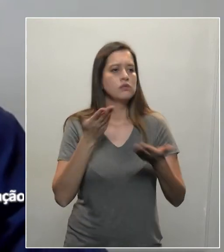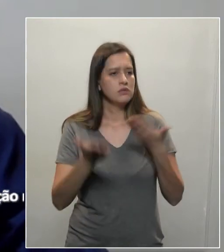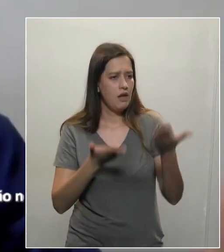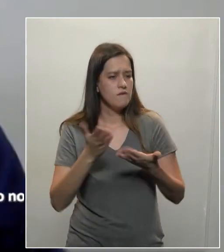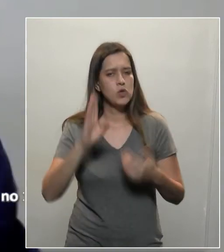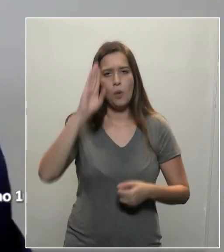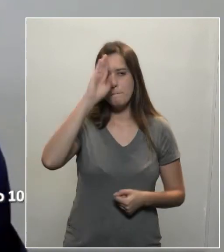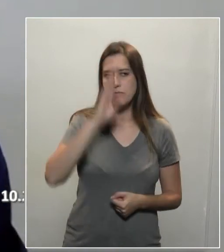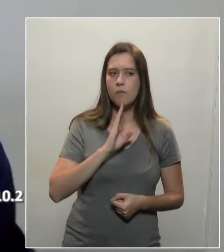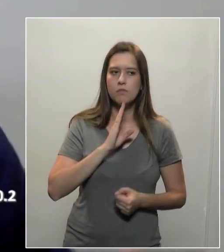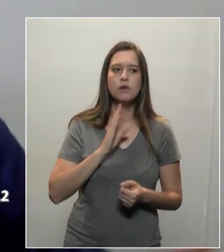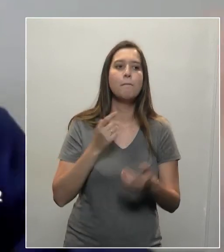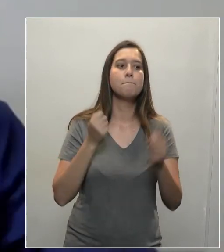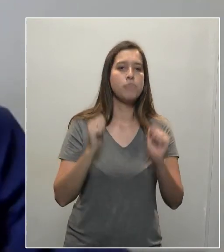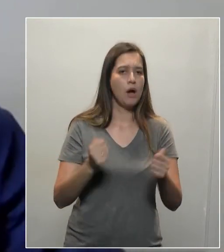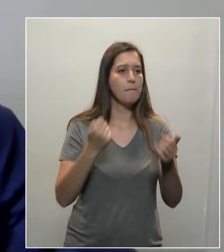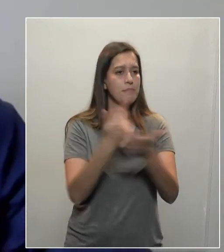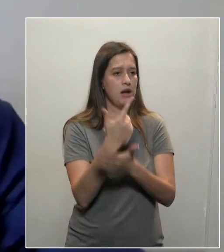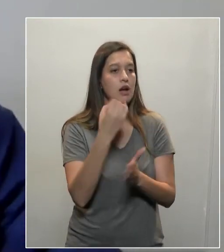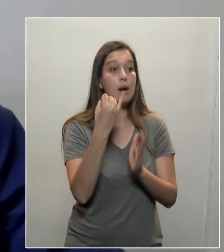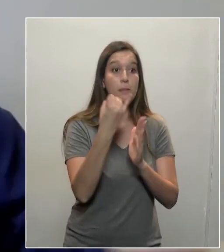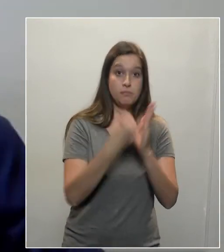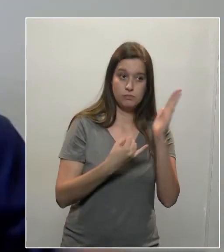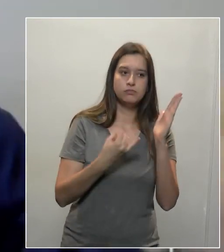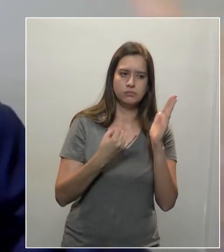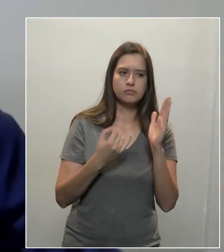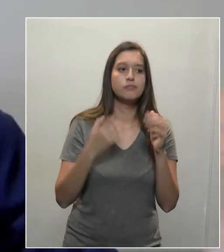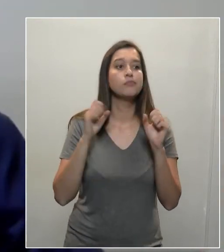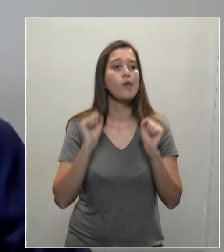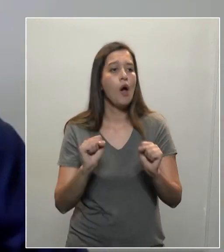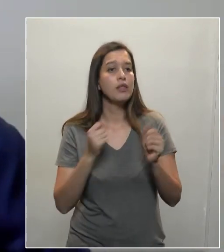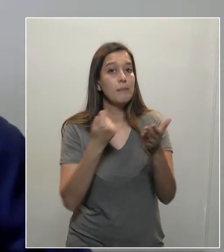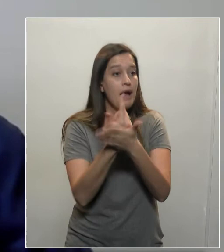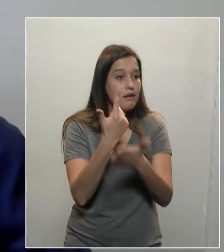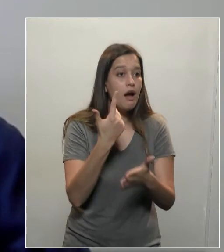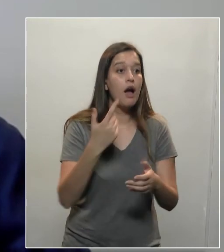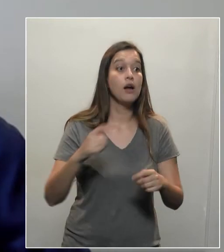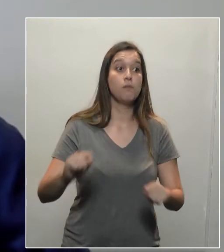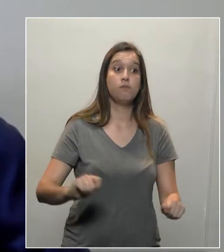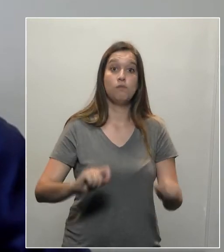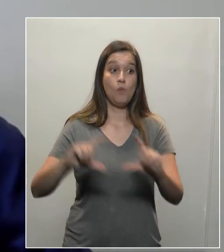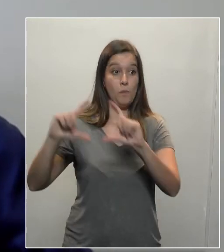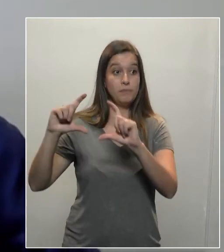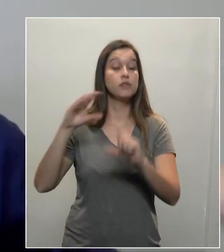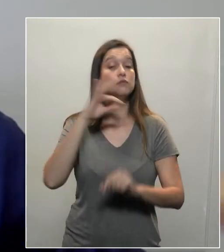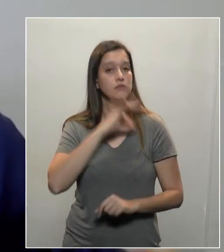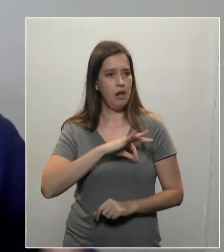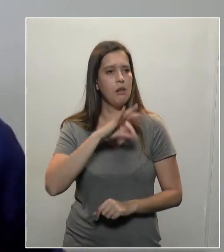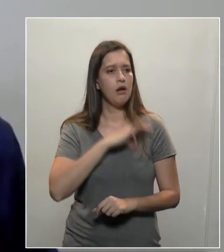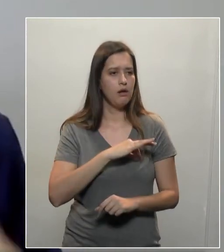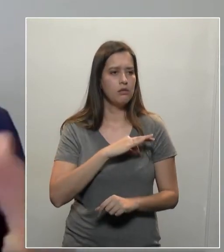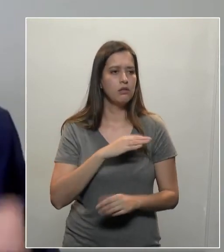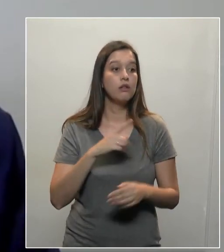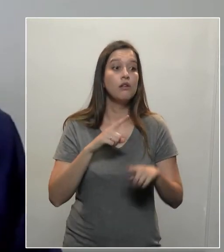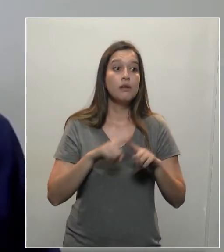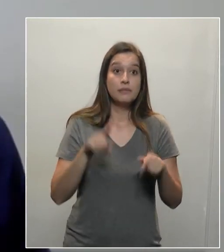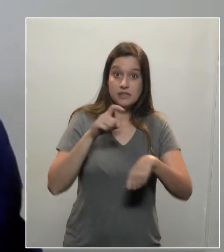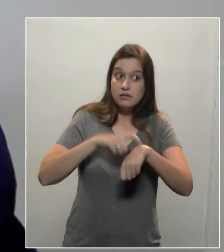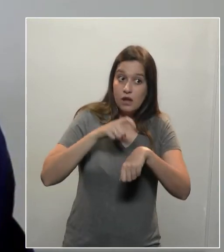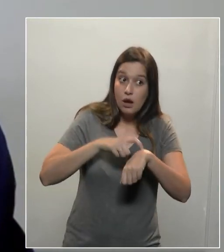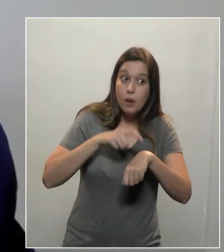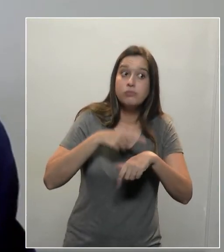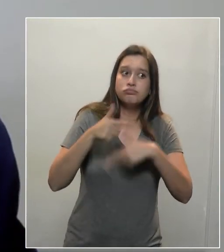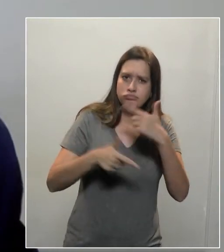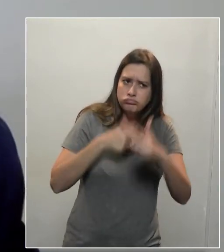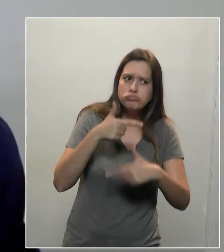todos os anos, seja com promoções e progressões, com adicional tempo de serviço, também com convocação de concurso